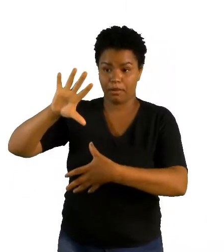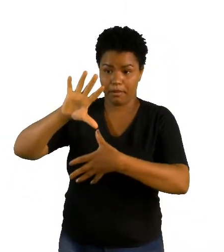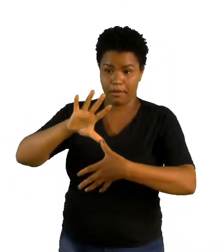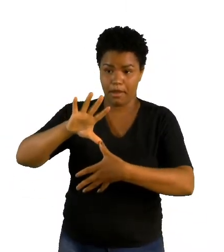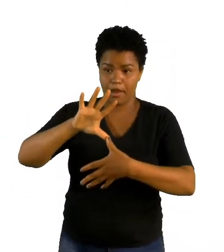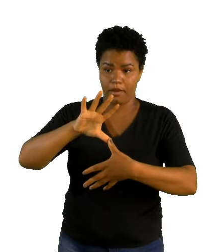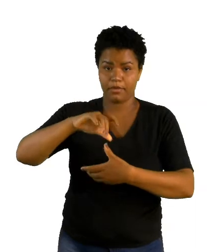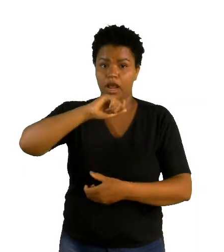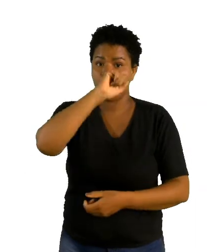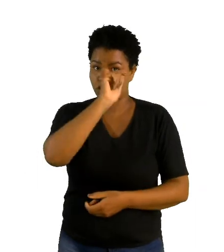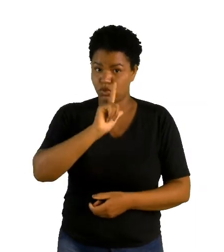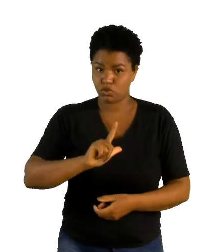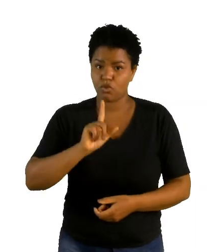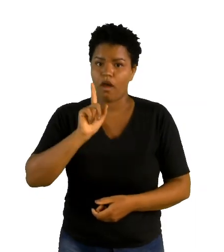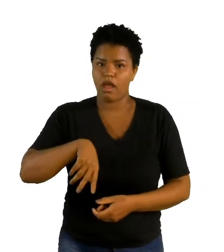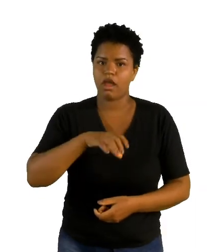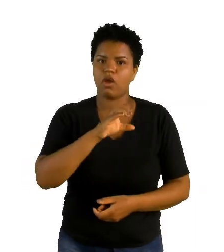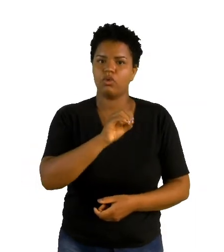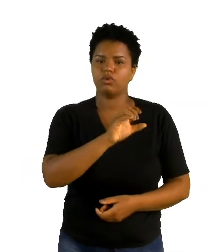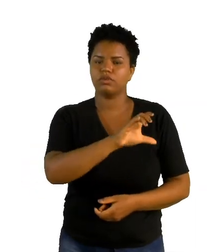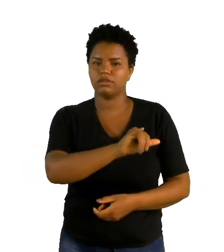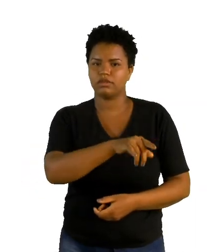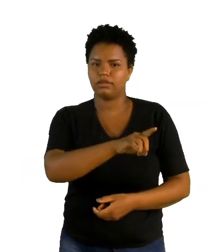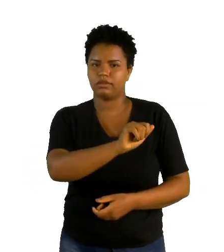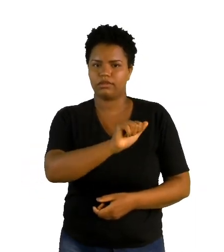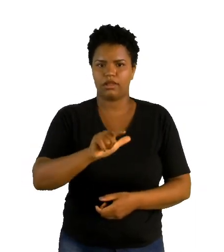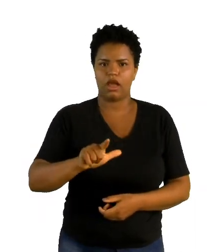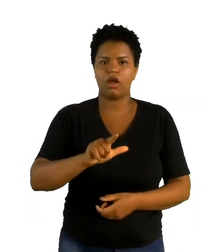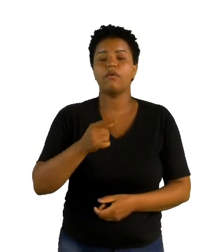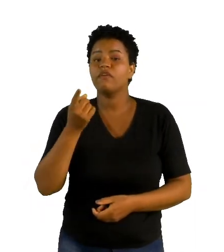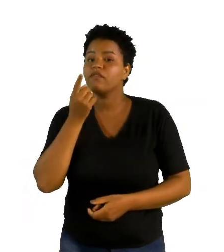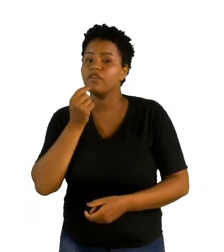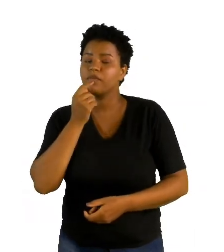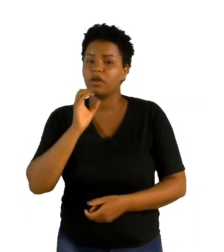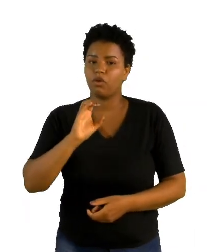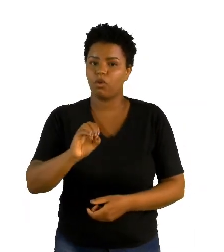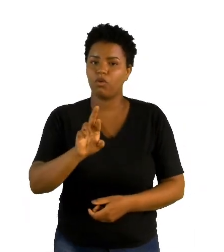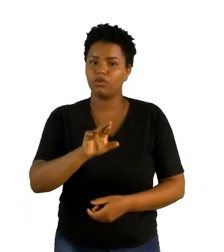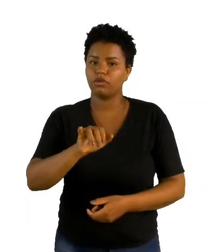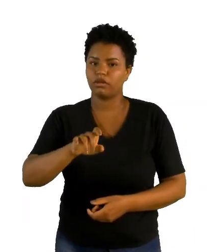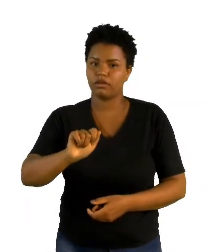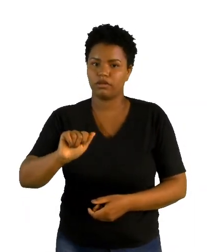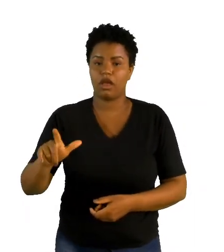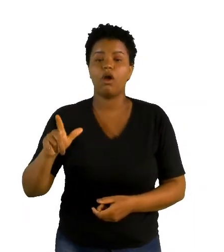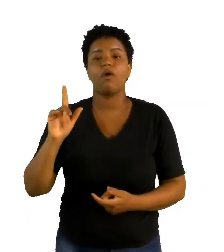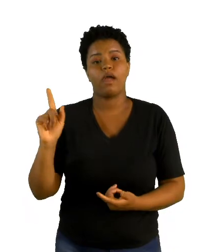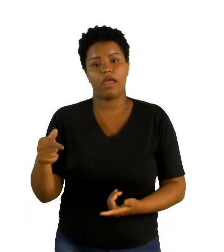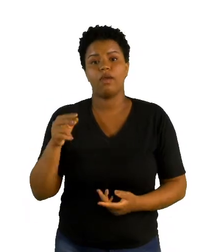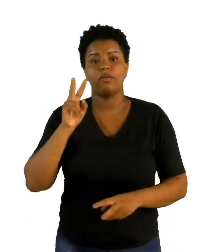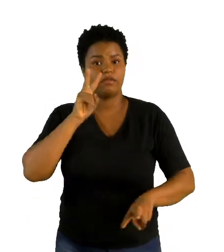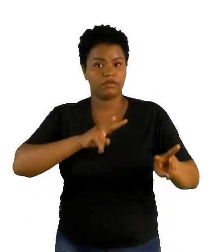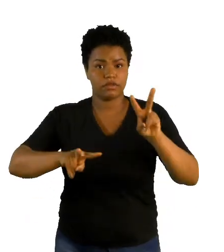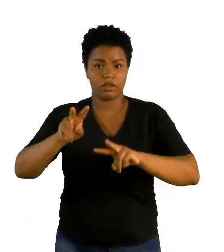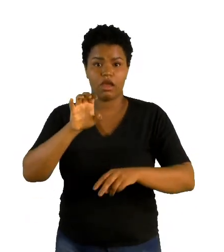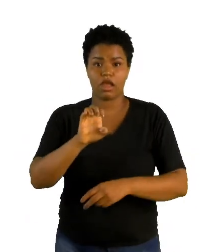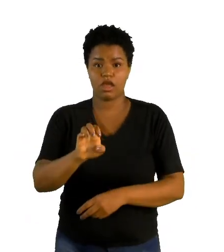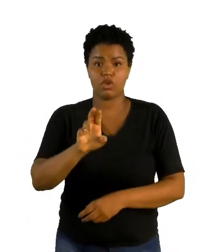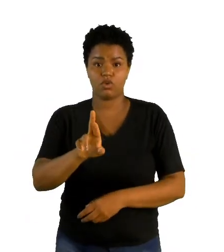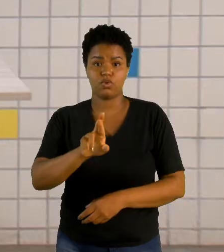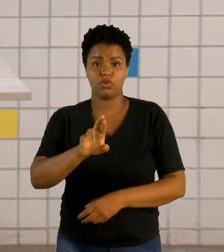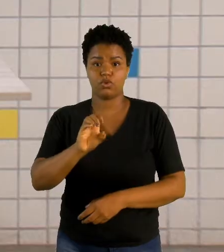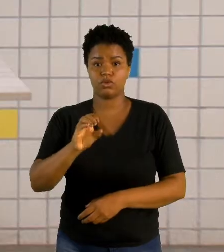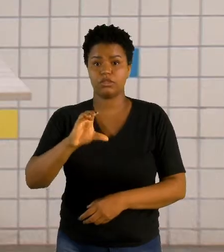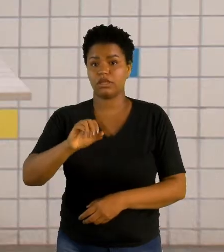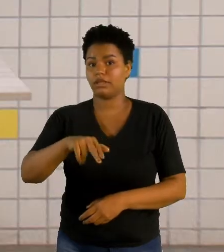e tudo que está em vermelho é oriental. Mas lembra, é uma visão eurocêntrica. O que essa visão eurocêntrica